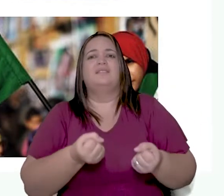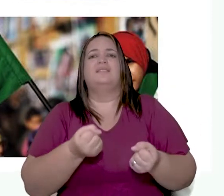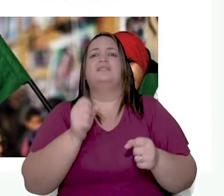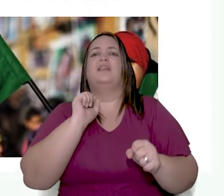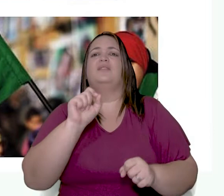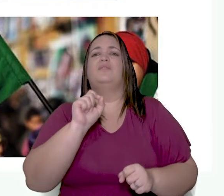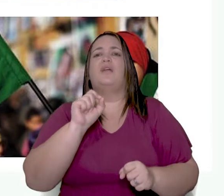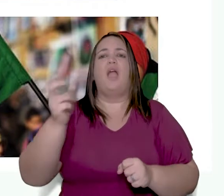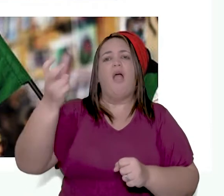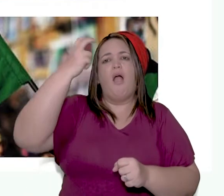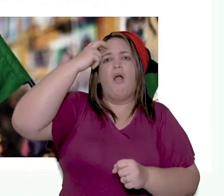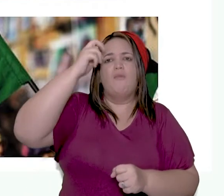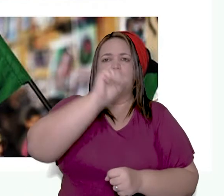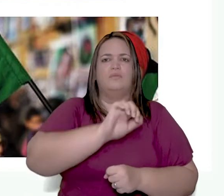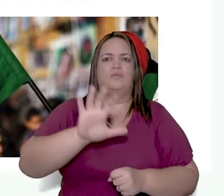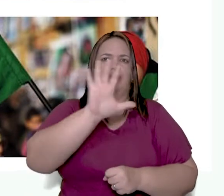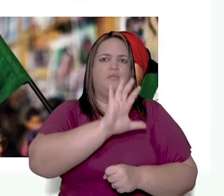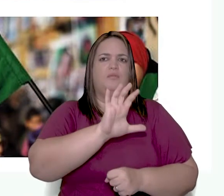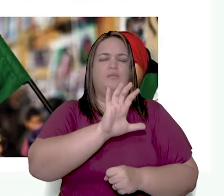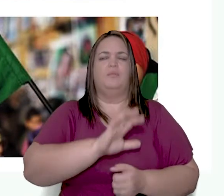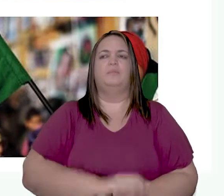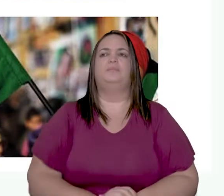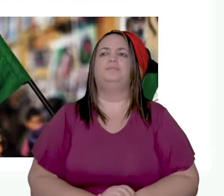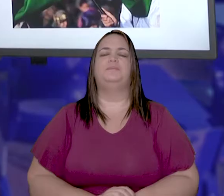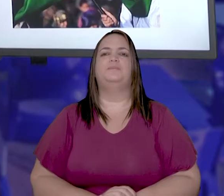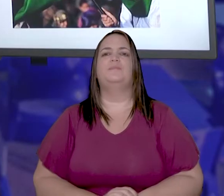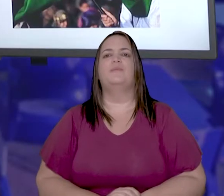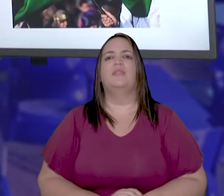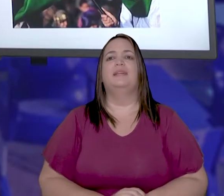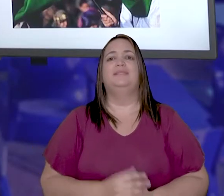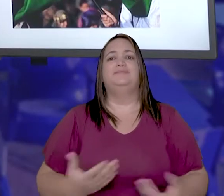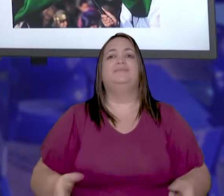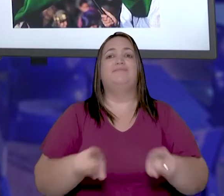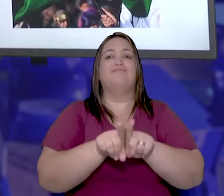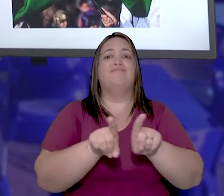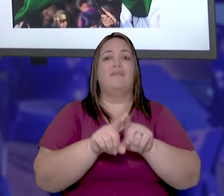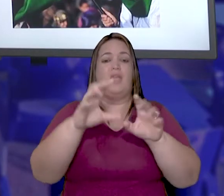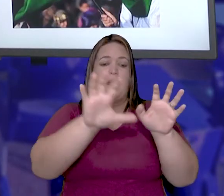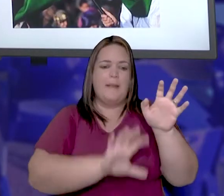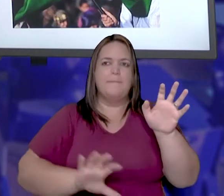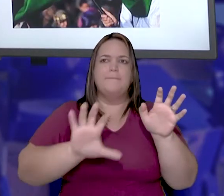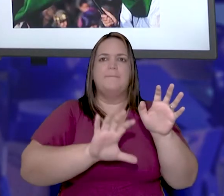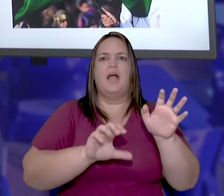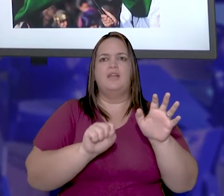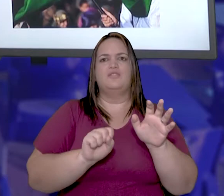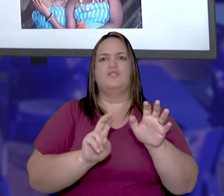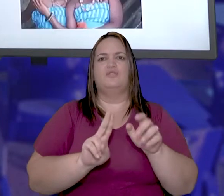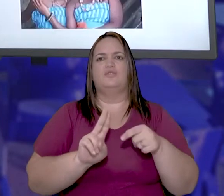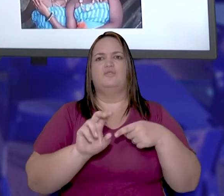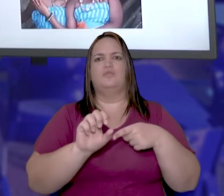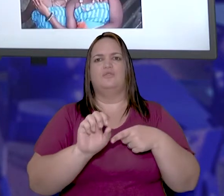cultura europeia, chamamos sim de África Islâmica.